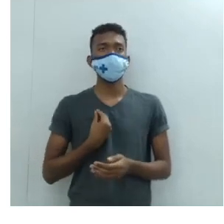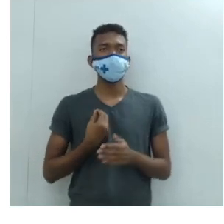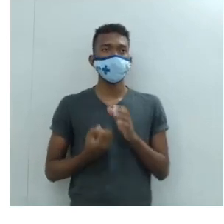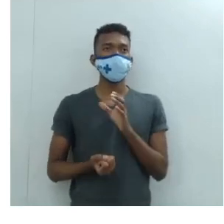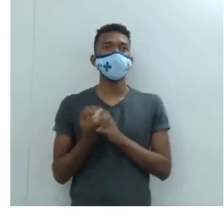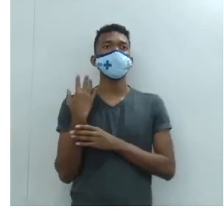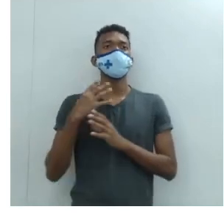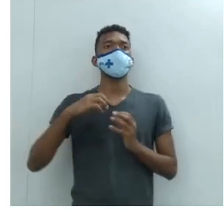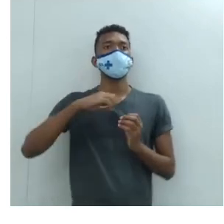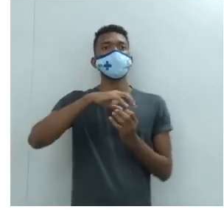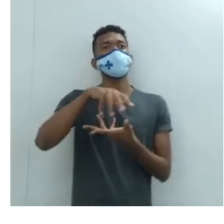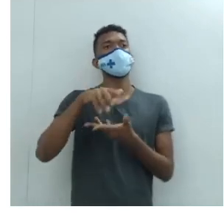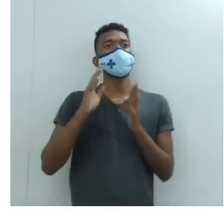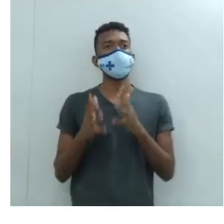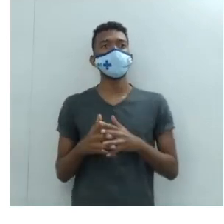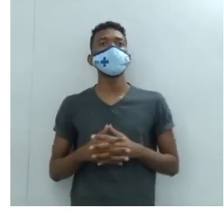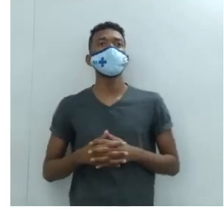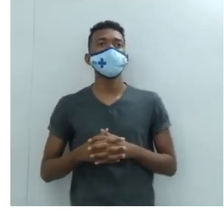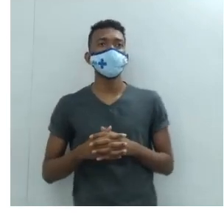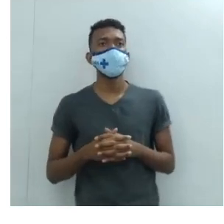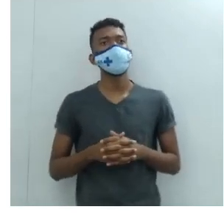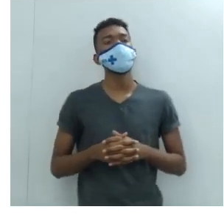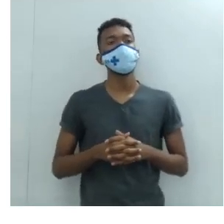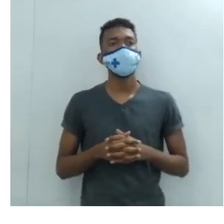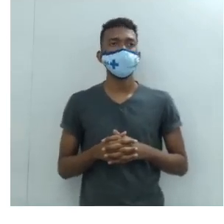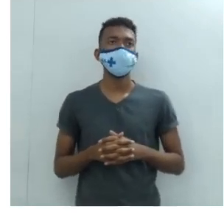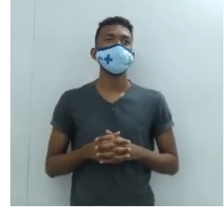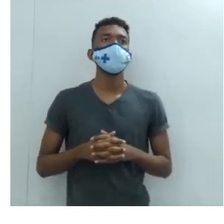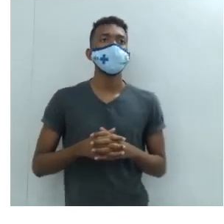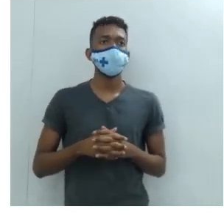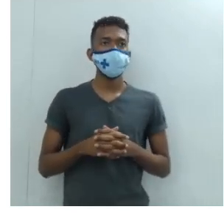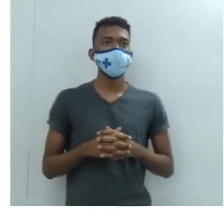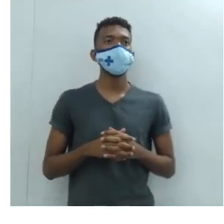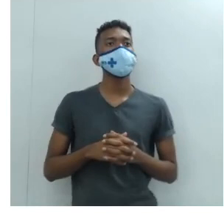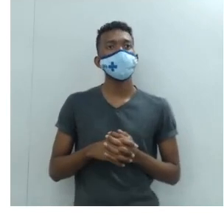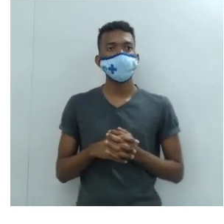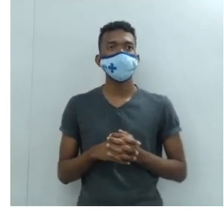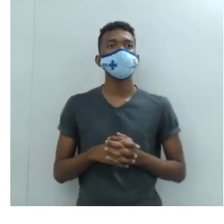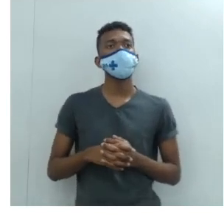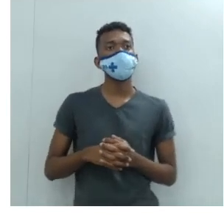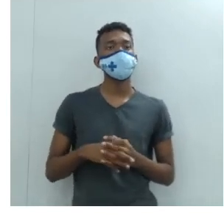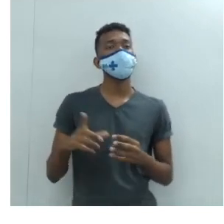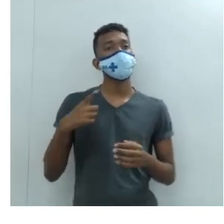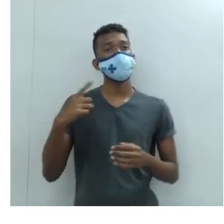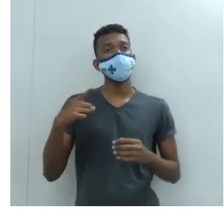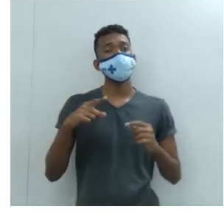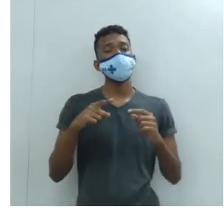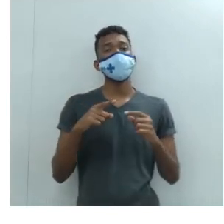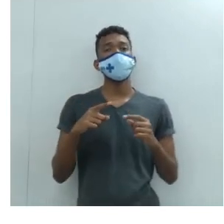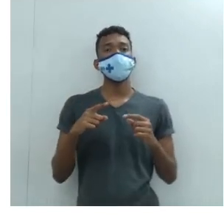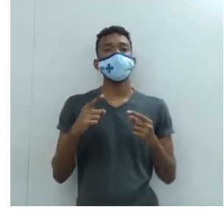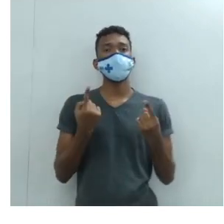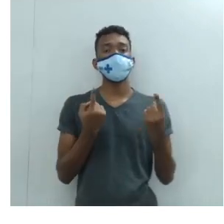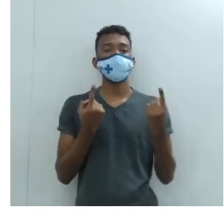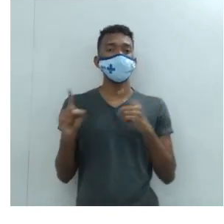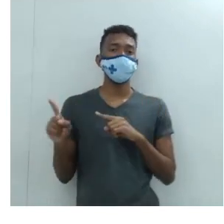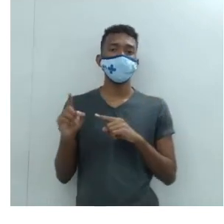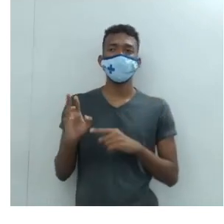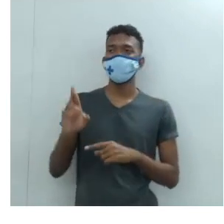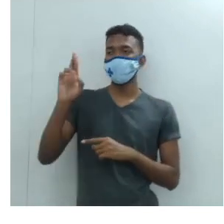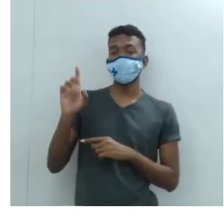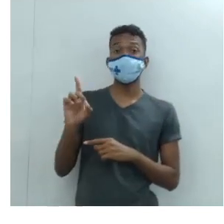humanismo, o individualismo, o individualismo em oposição ao teocentrismo.